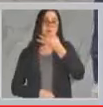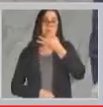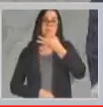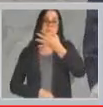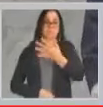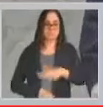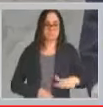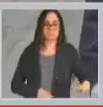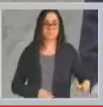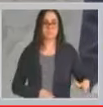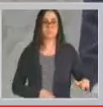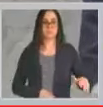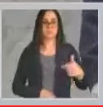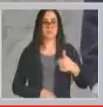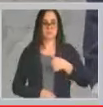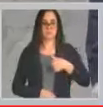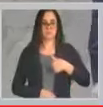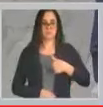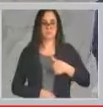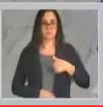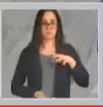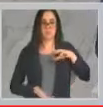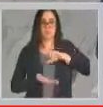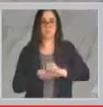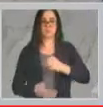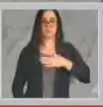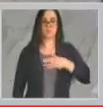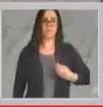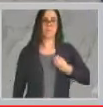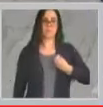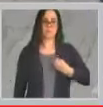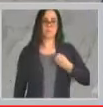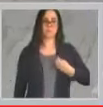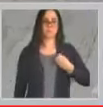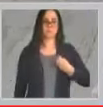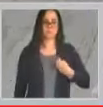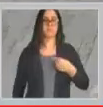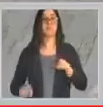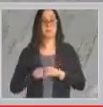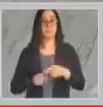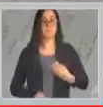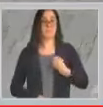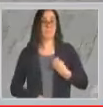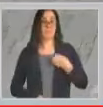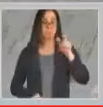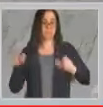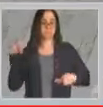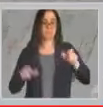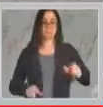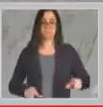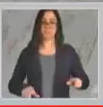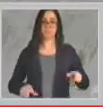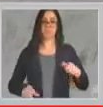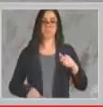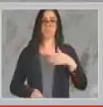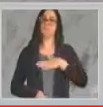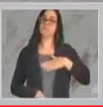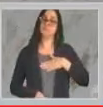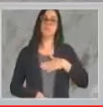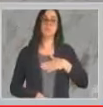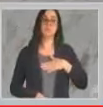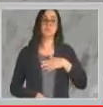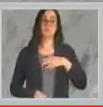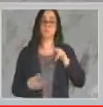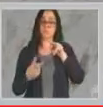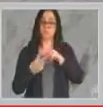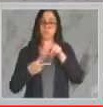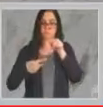Senhor presidente, eu registrei há pouco aqui a presença, as presenças honrosas de dois professores, dois